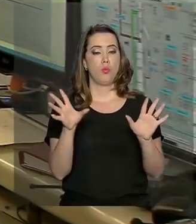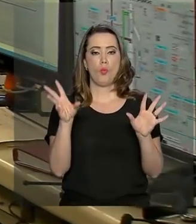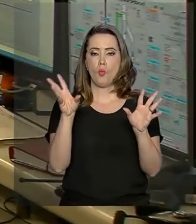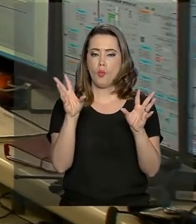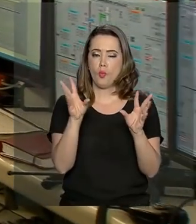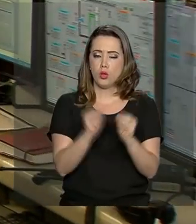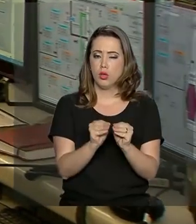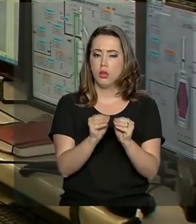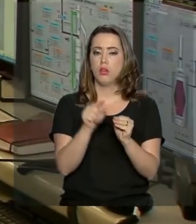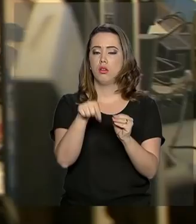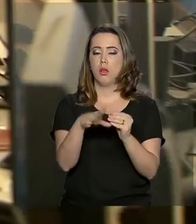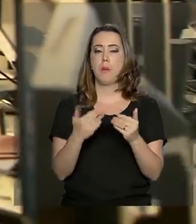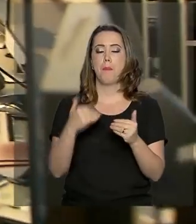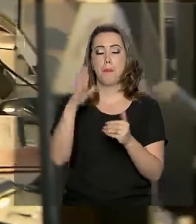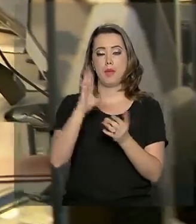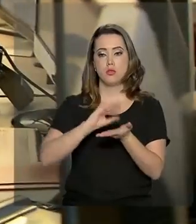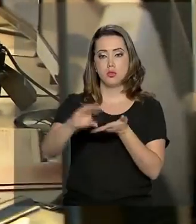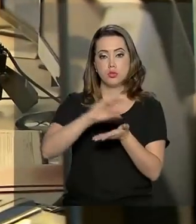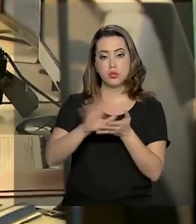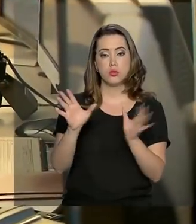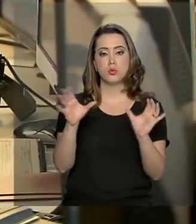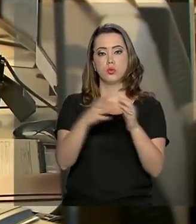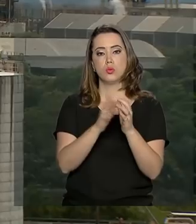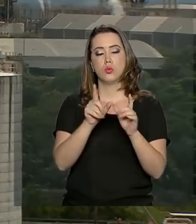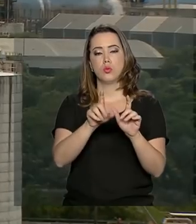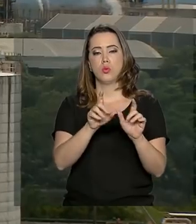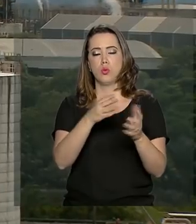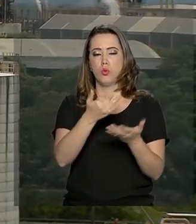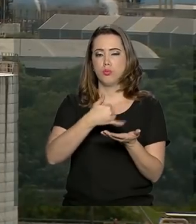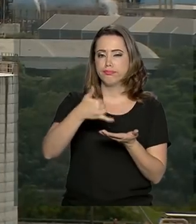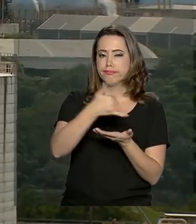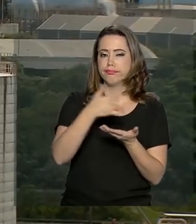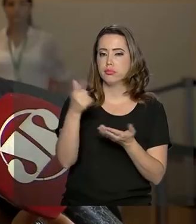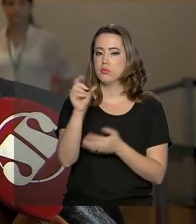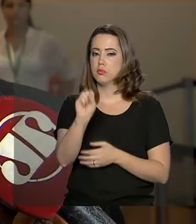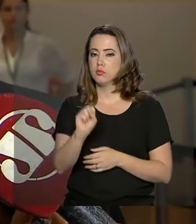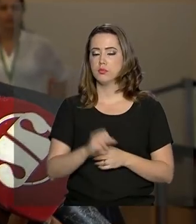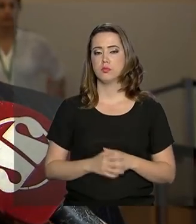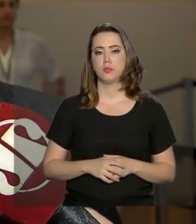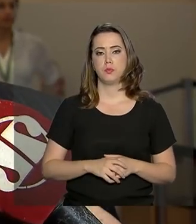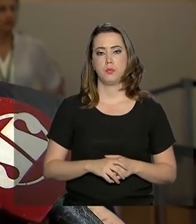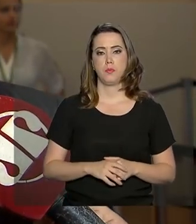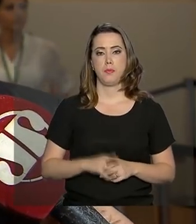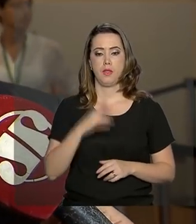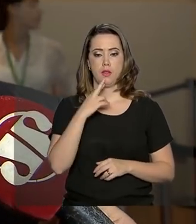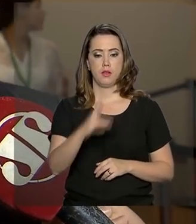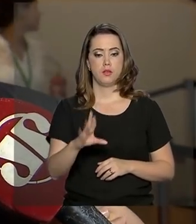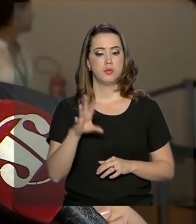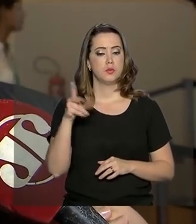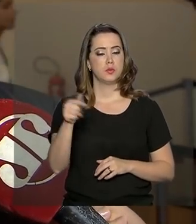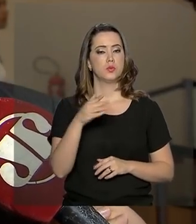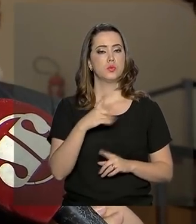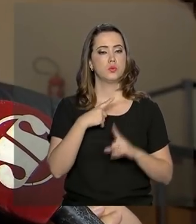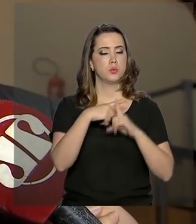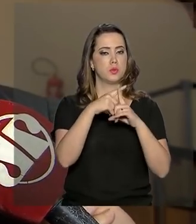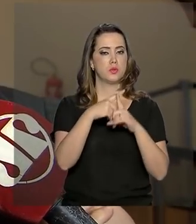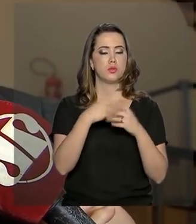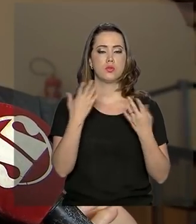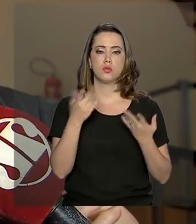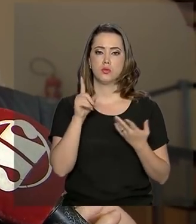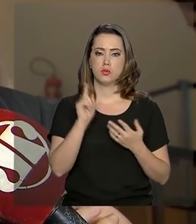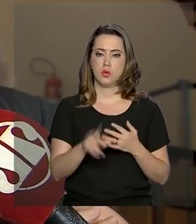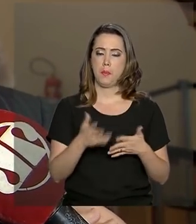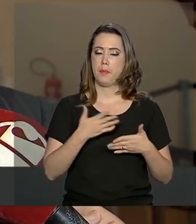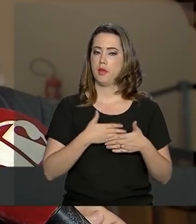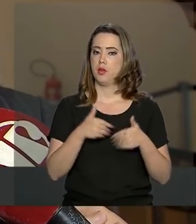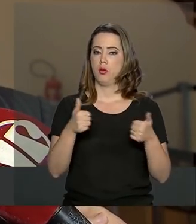aumentar o investimento na área de exploração de petróleo e gás. Os resultados, como eu disse, foram muito bons. Eles